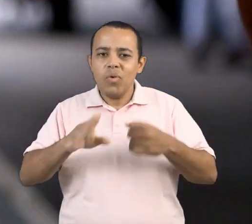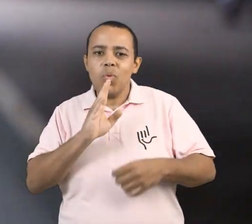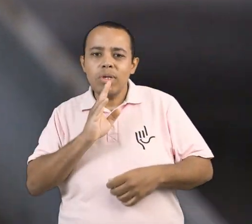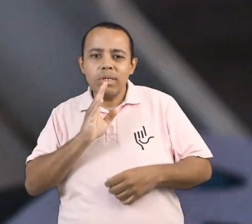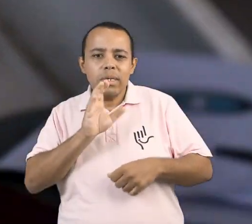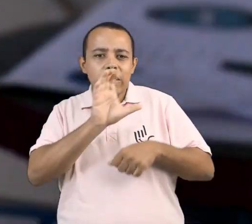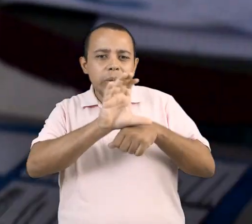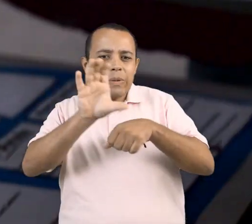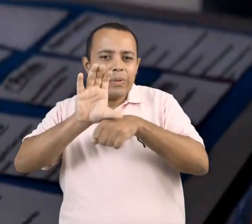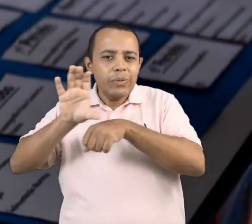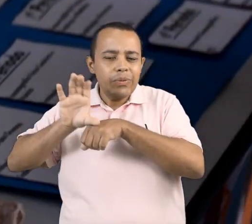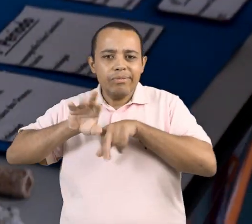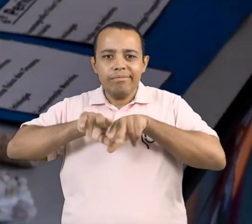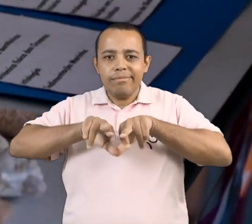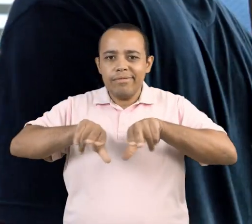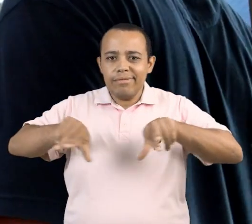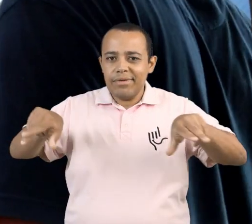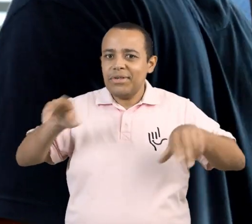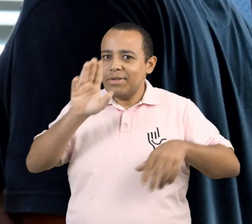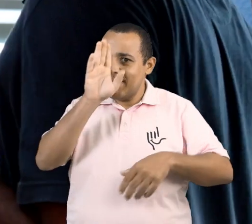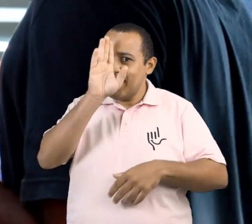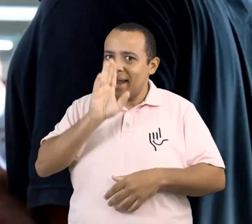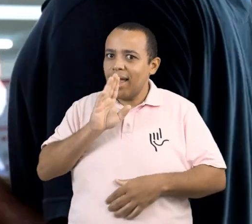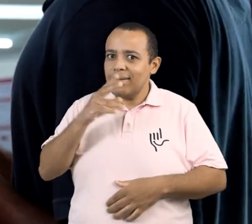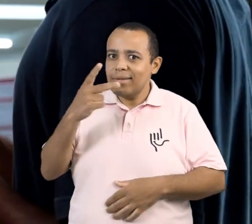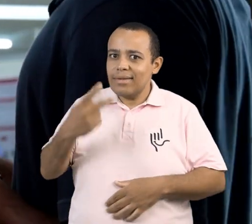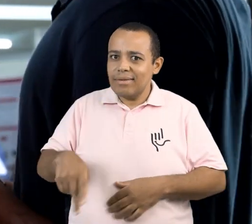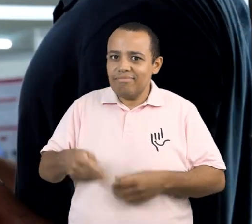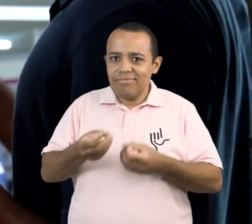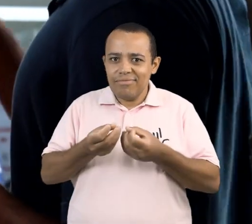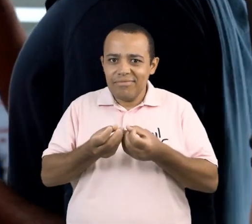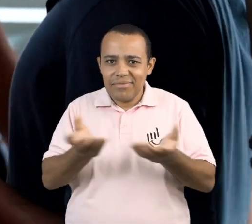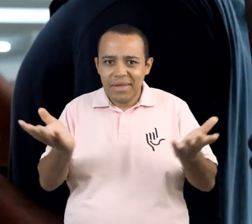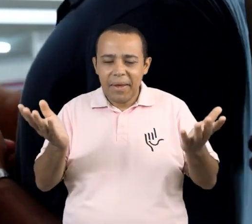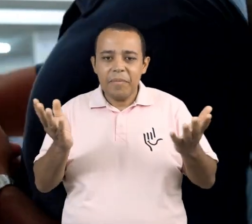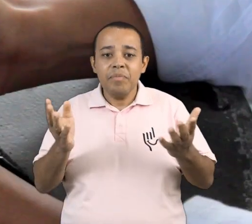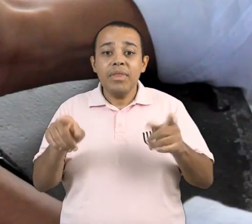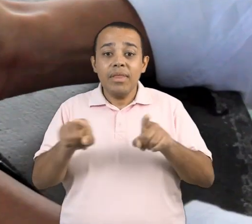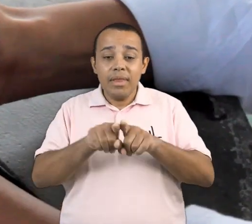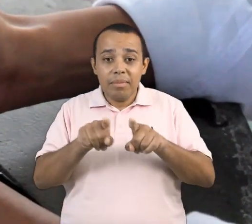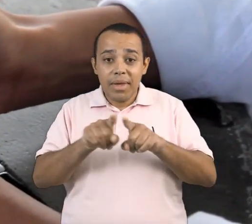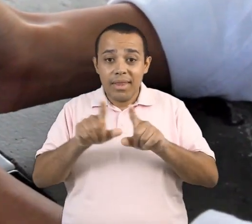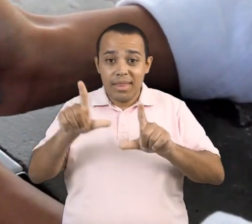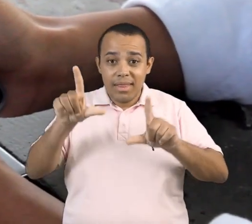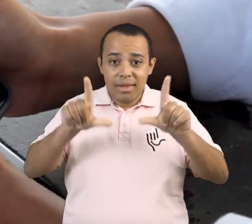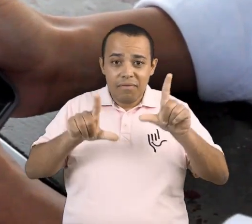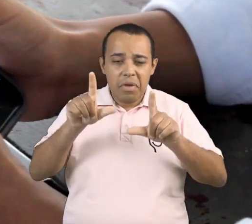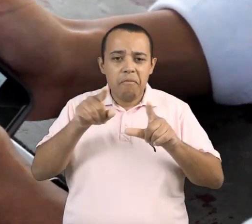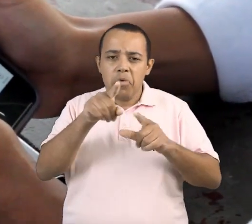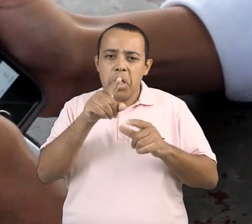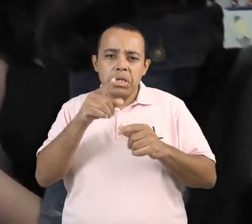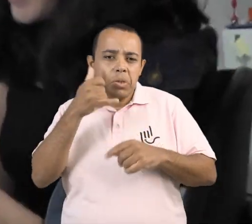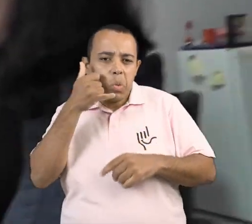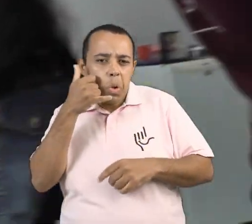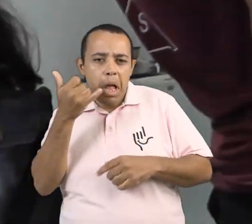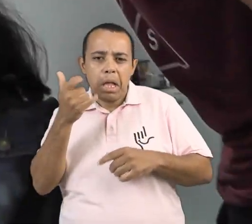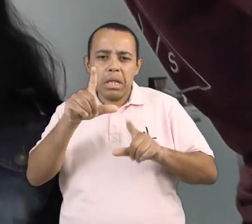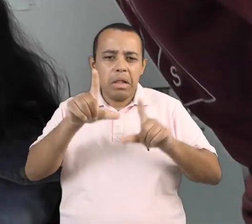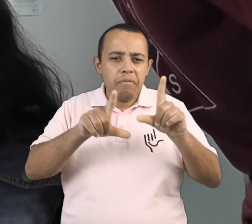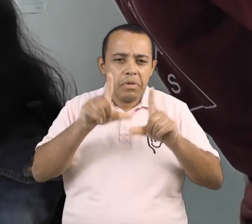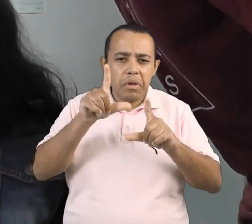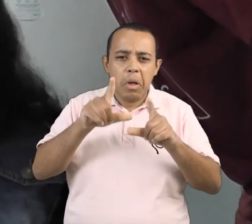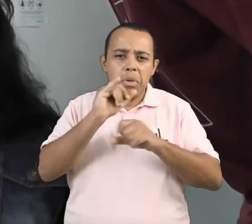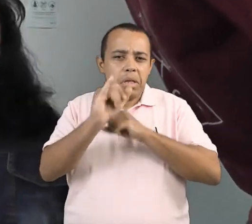conhecer os cursos ofertados gratuitamente pela instituição. E aqui na nossa telinha, seja em qual plataforma